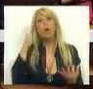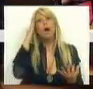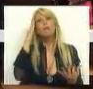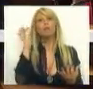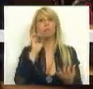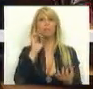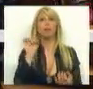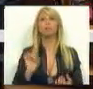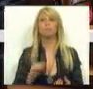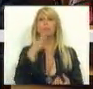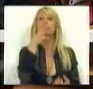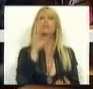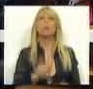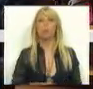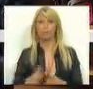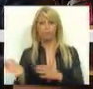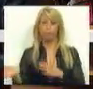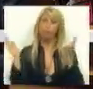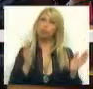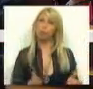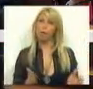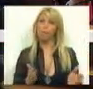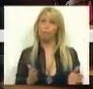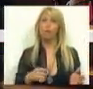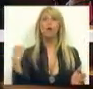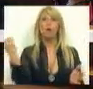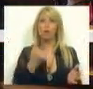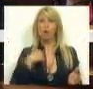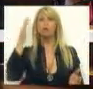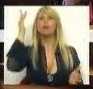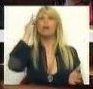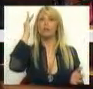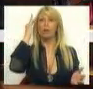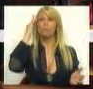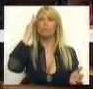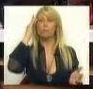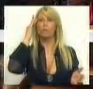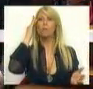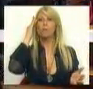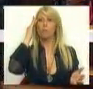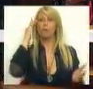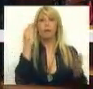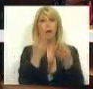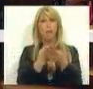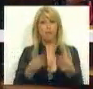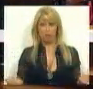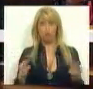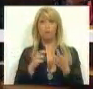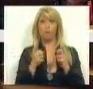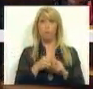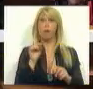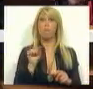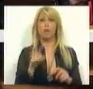é dizer que, por um lado, nós consideramos que, para resolver este problema,